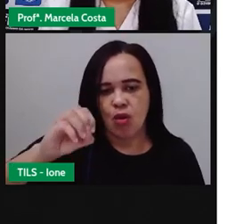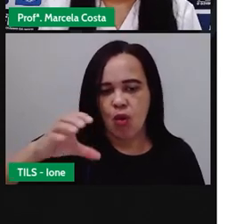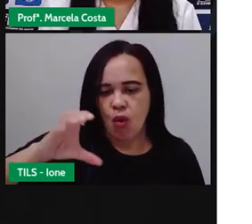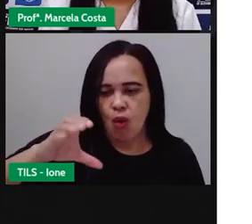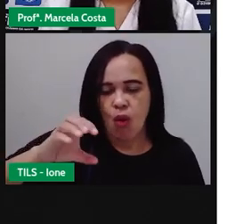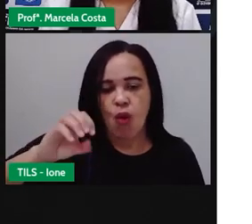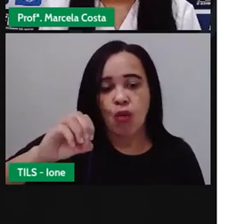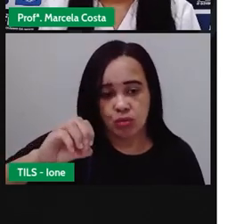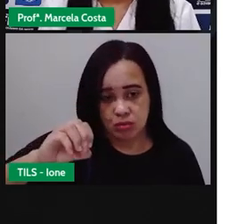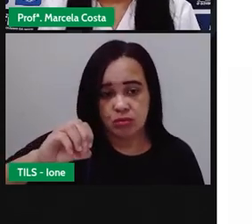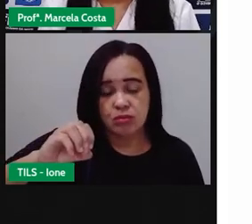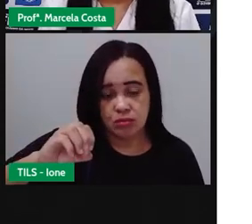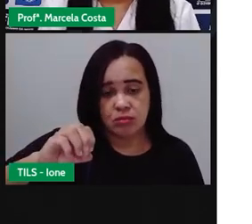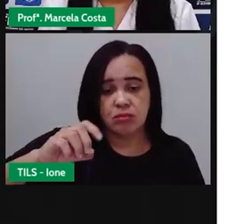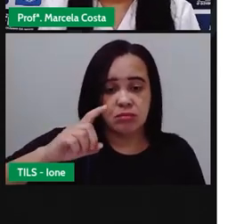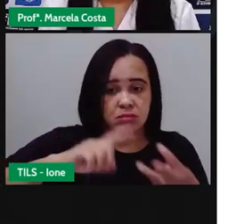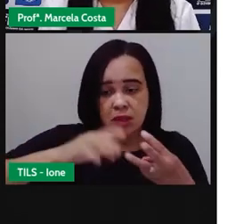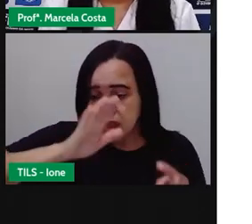Criança.